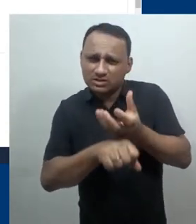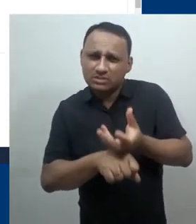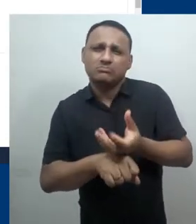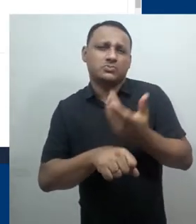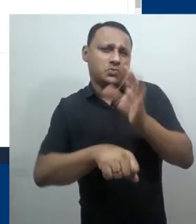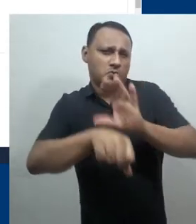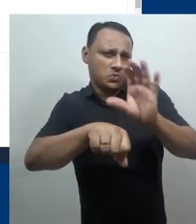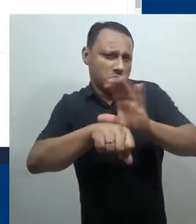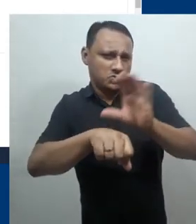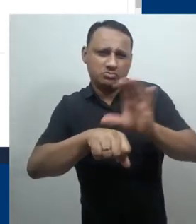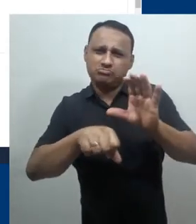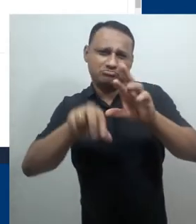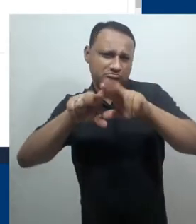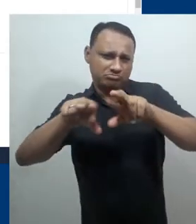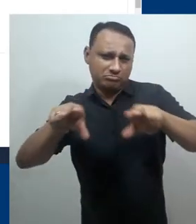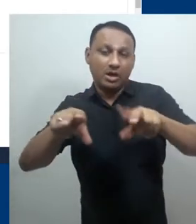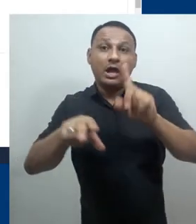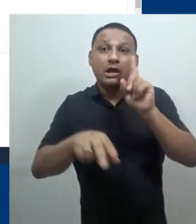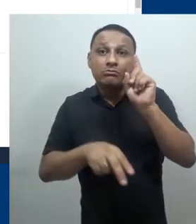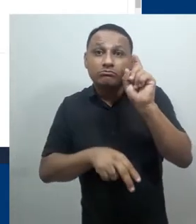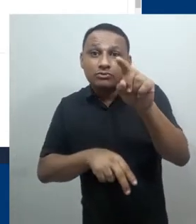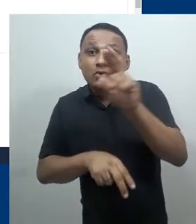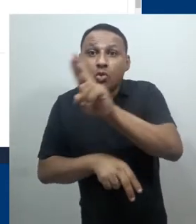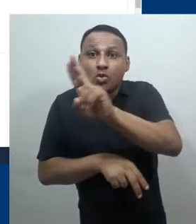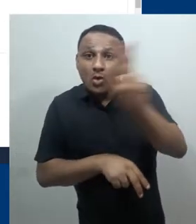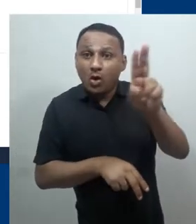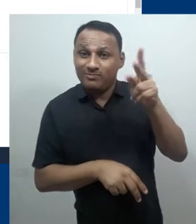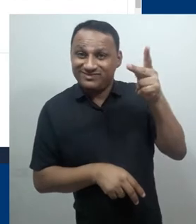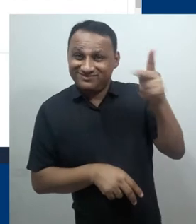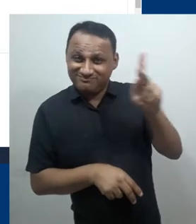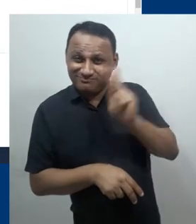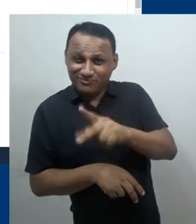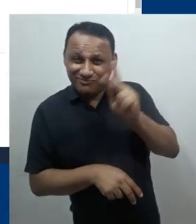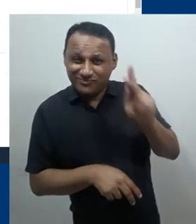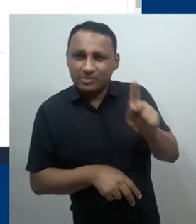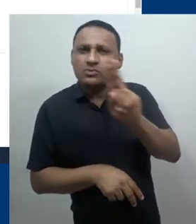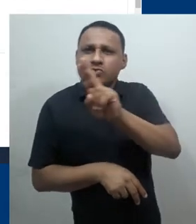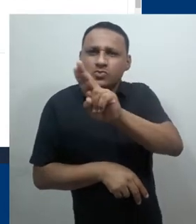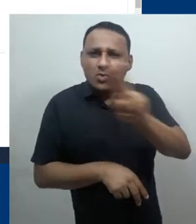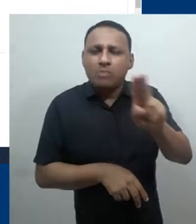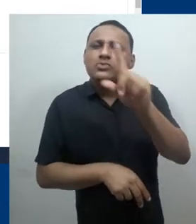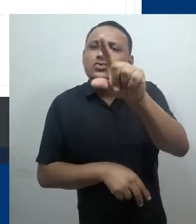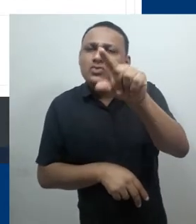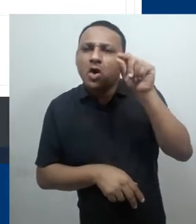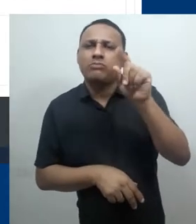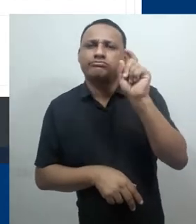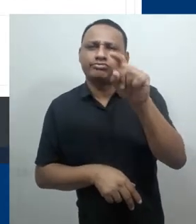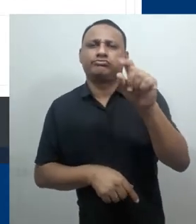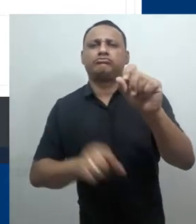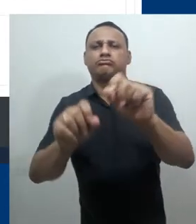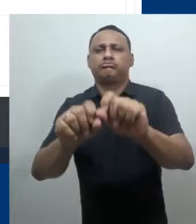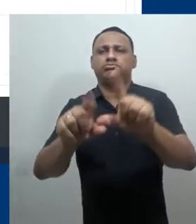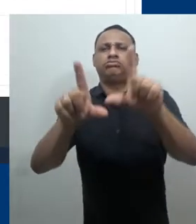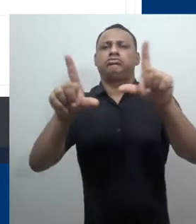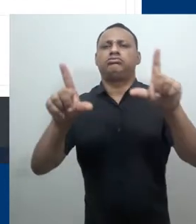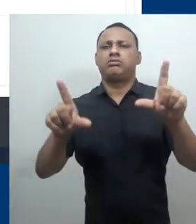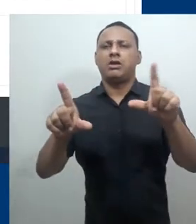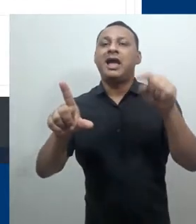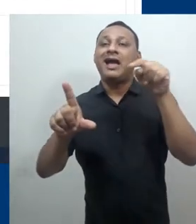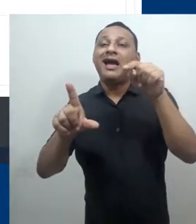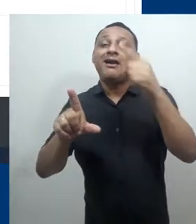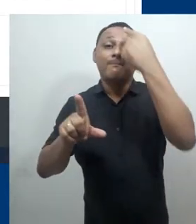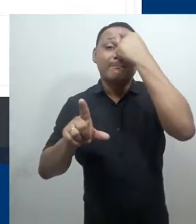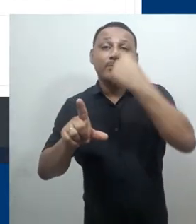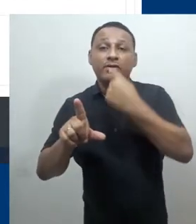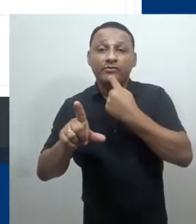curso ou disciplina. Se clicarmos sobre o nome do professor, no caso professor Moodle, teremos acesso à